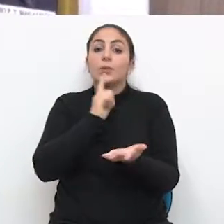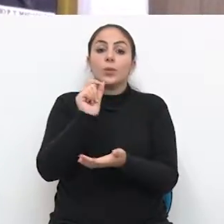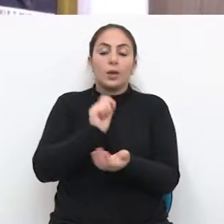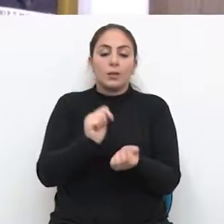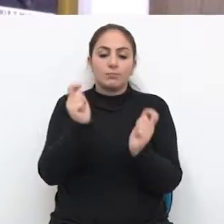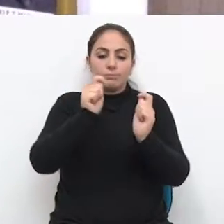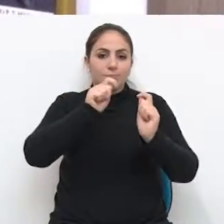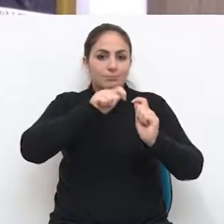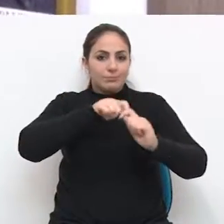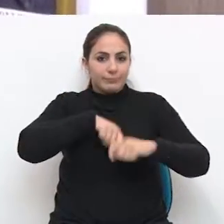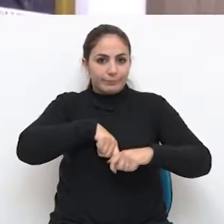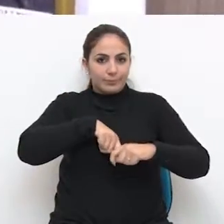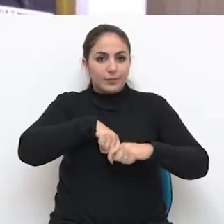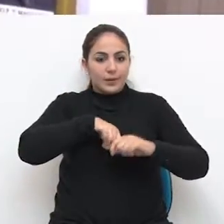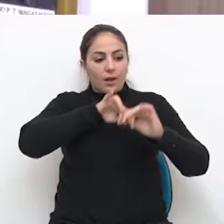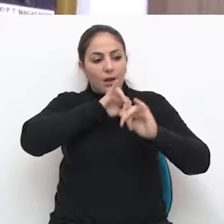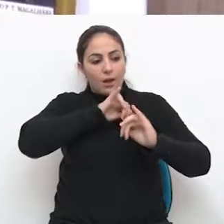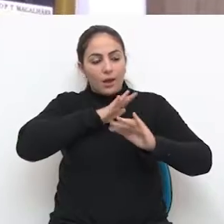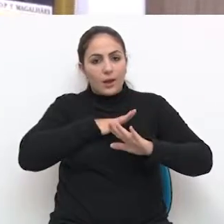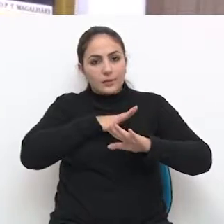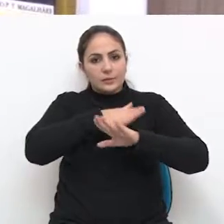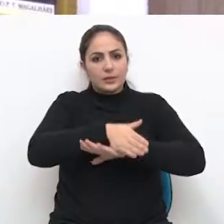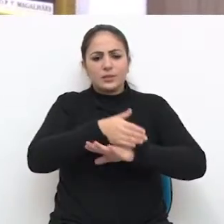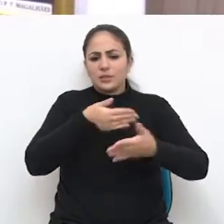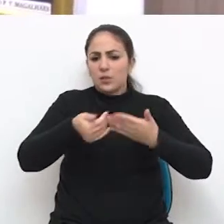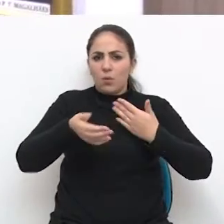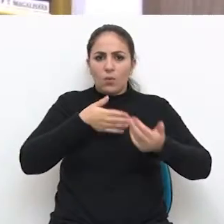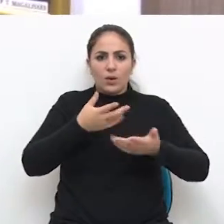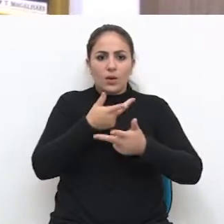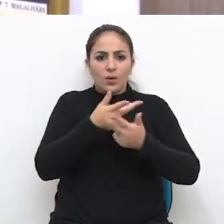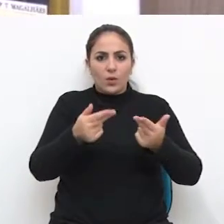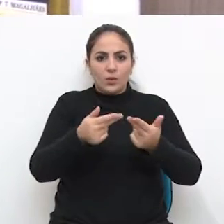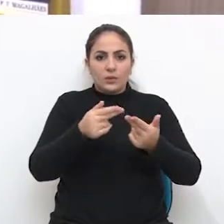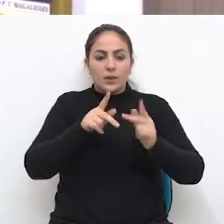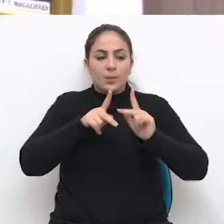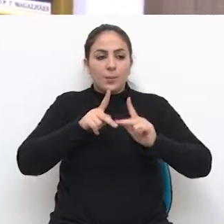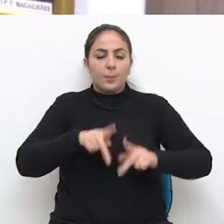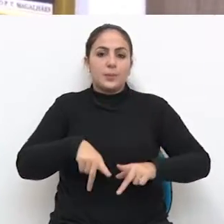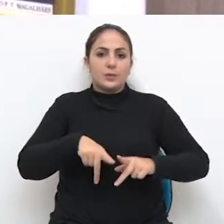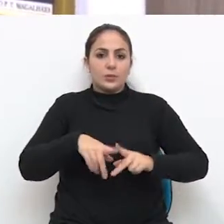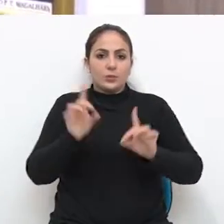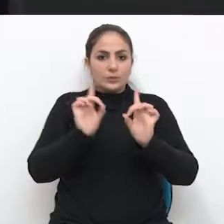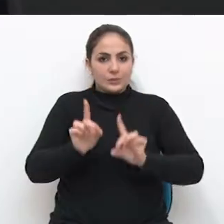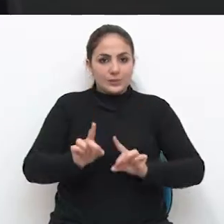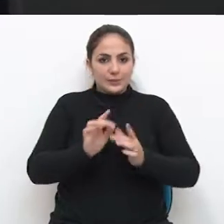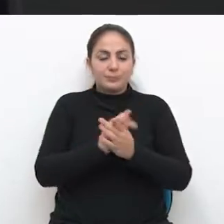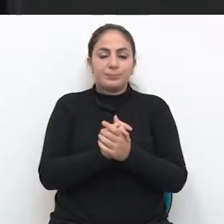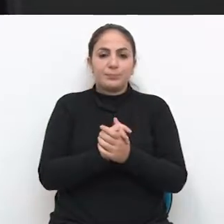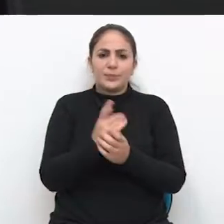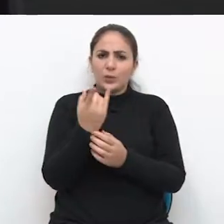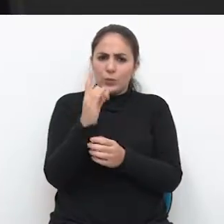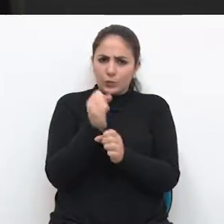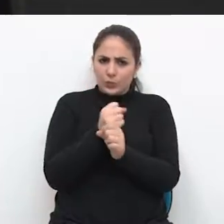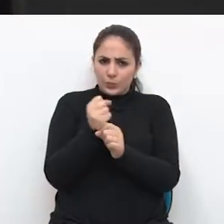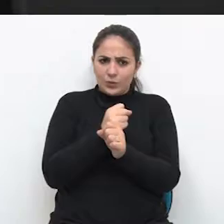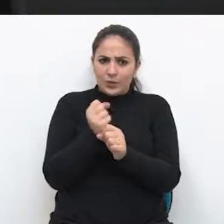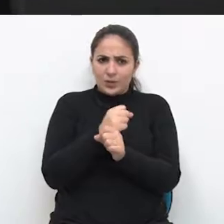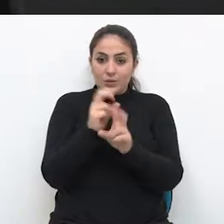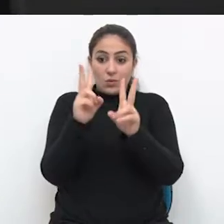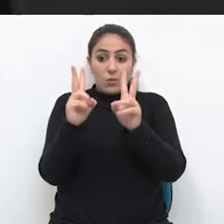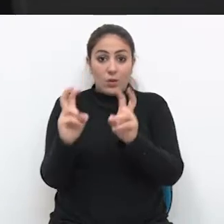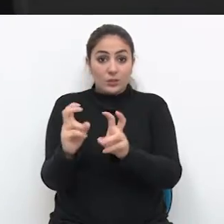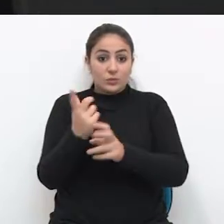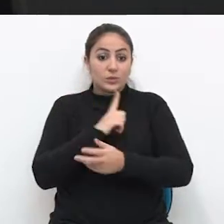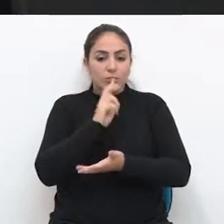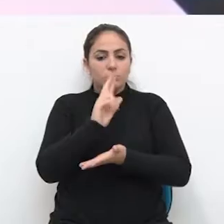condições de acesso a qualquer meio às pessoas com deficiência. Nos últimos anos, o